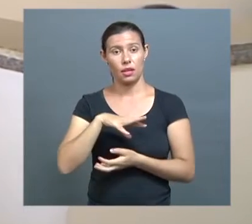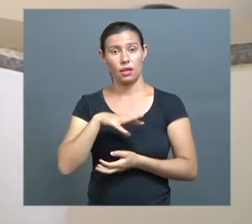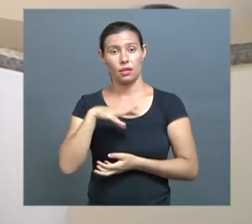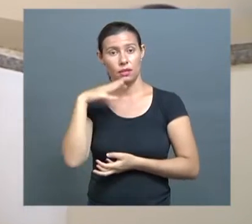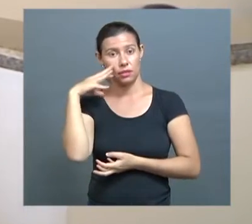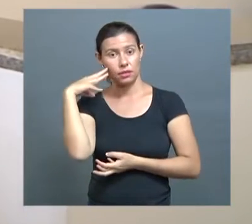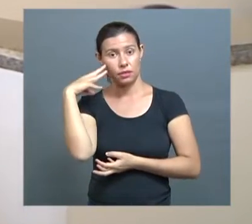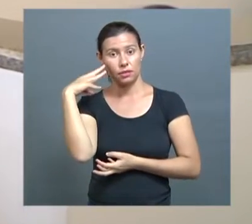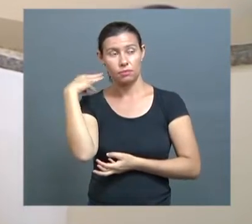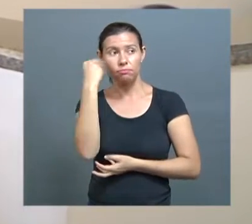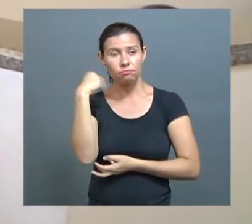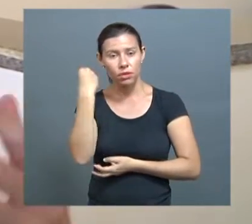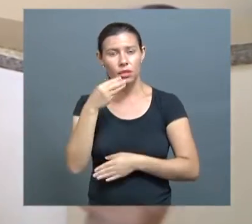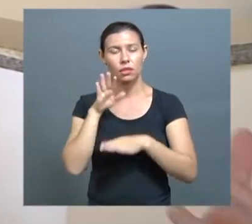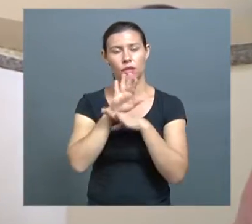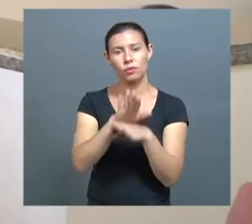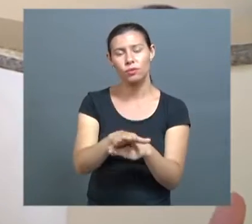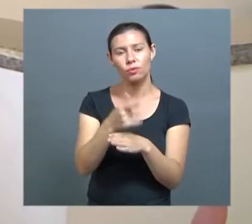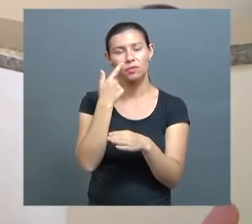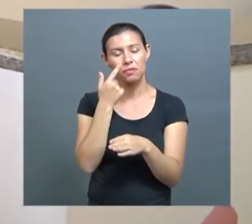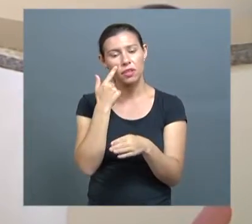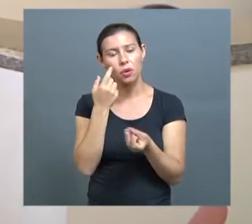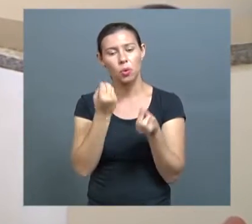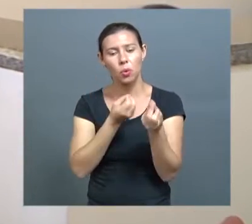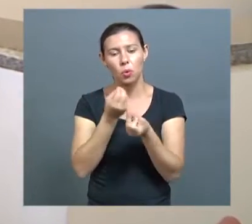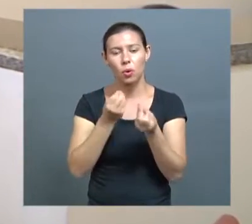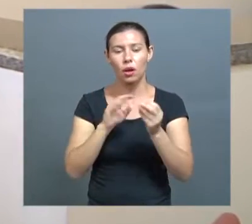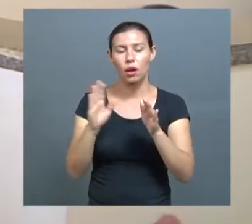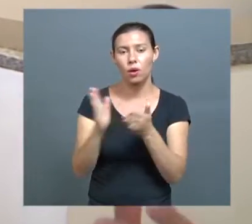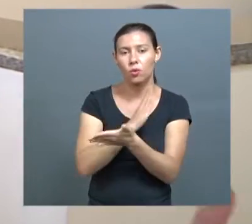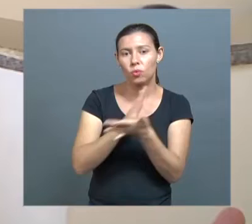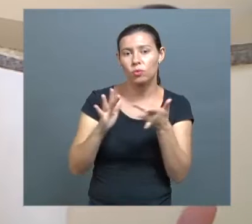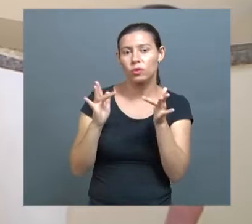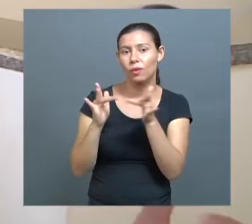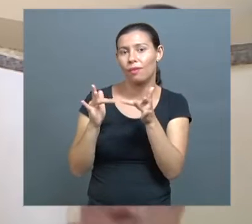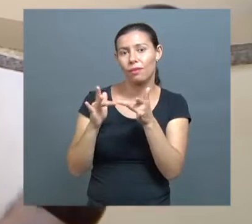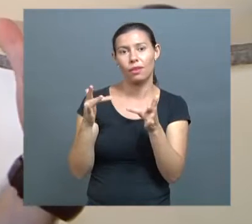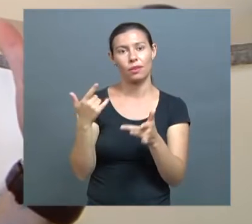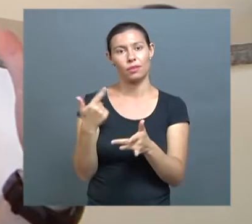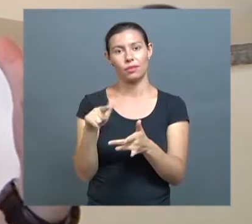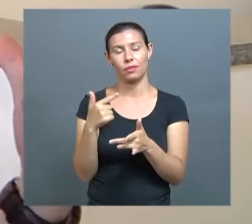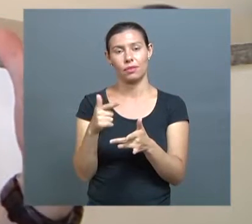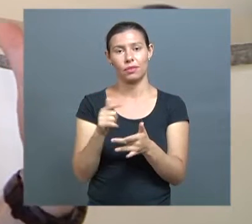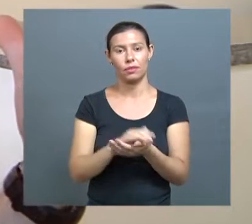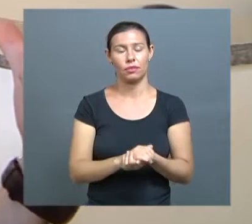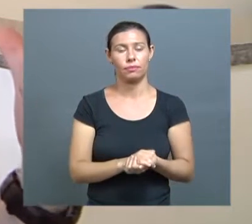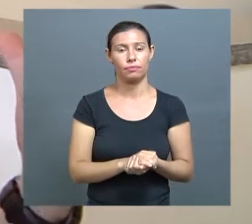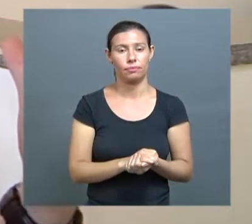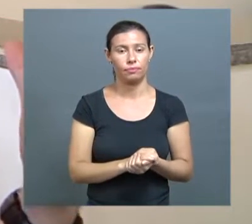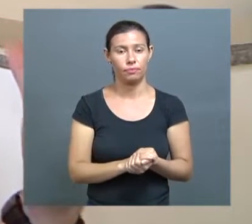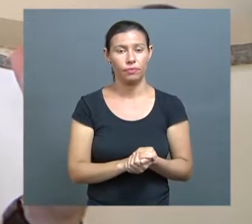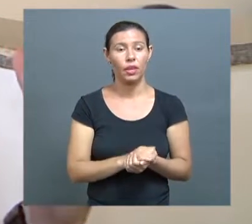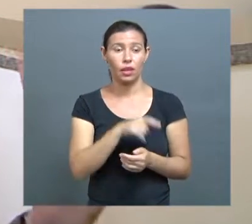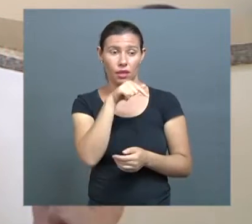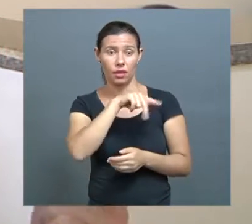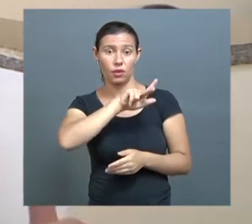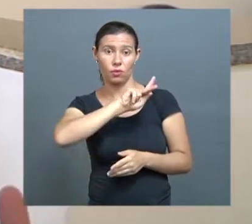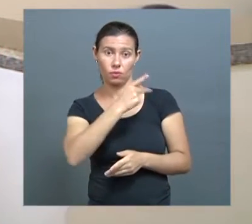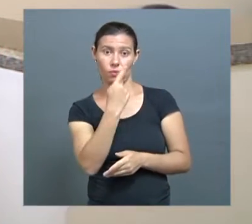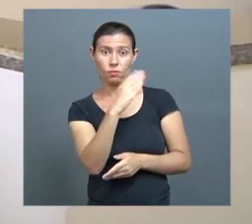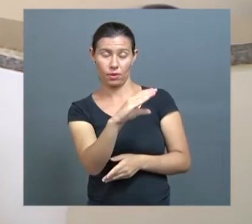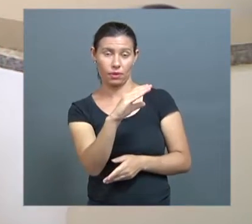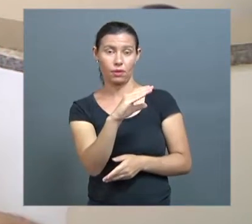demais para a gente pegar a mão, ver casos que às vezes a gente não tem a oportunidade de ver na clínica integrada do hospital odontológico.